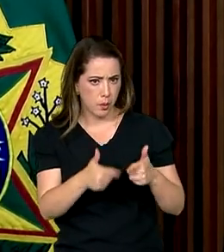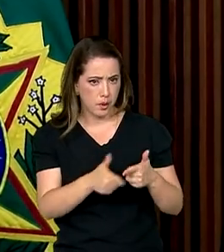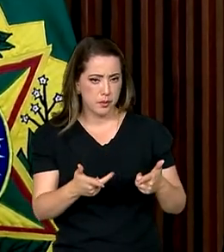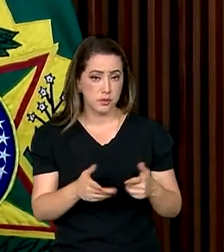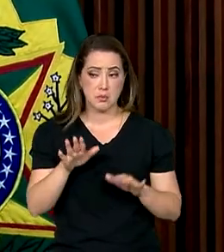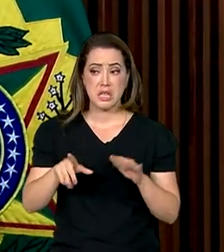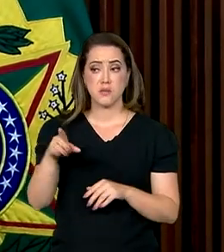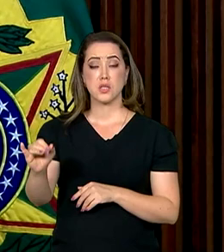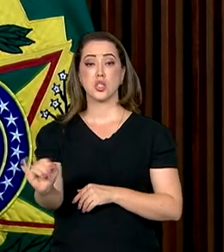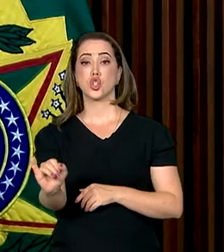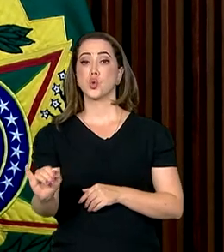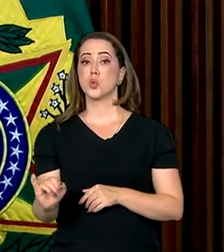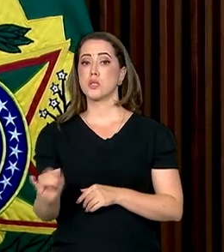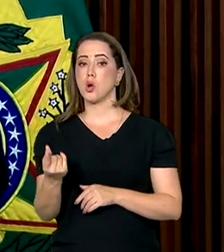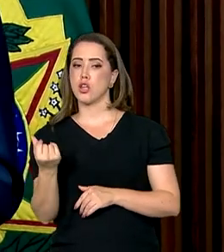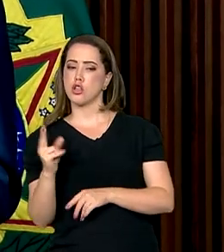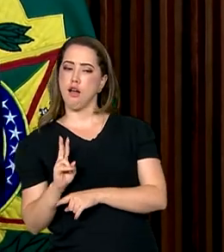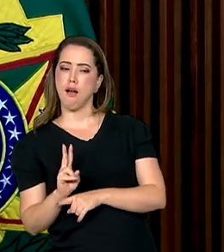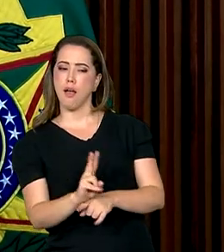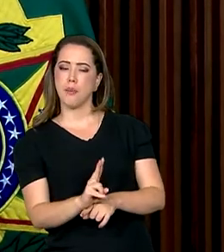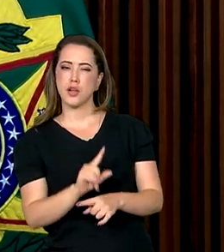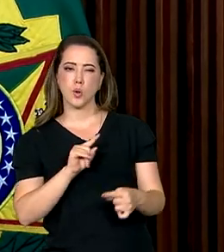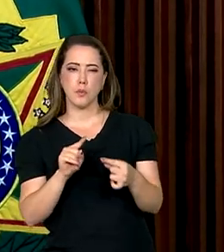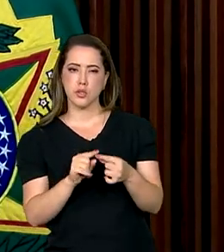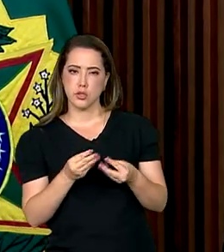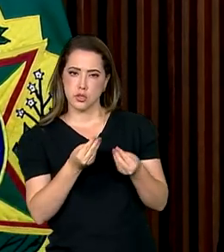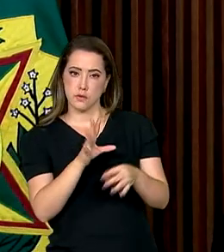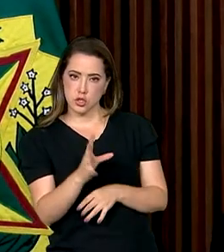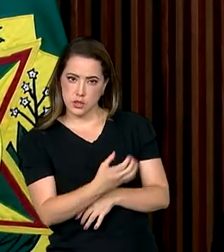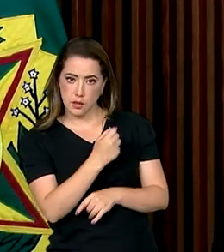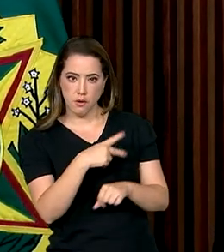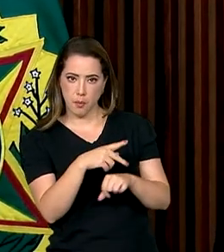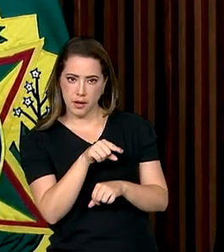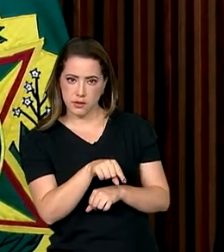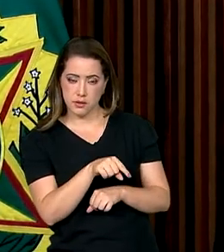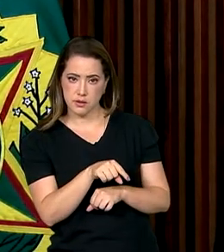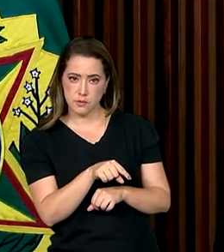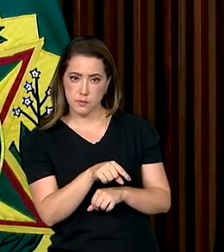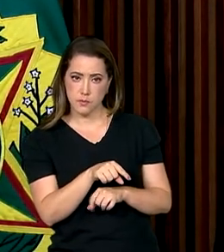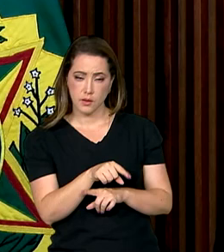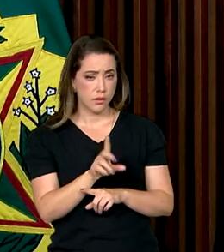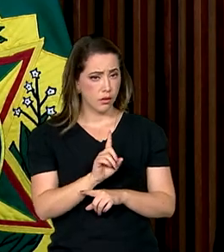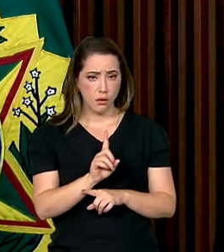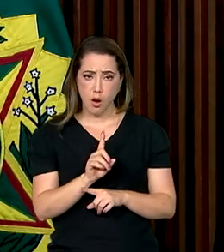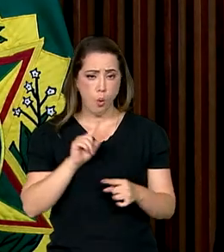instituições que emprestam dinheiro não com o objetivo de salvar o país que está tomando dinheiro emprestado, mas para